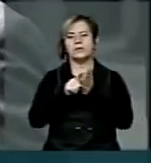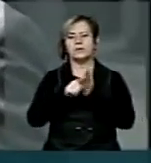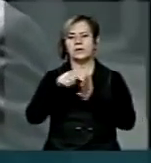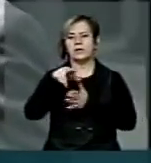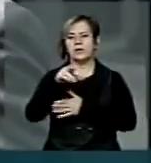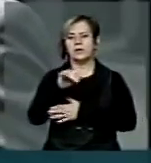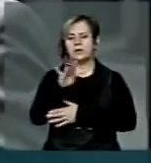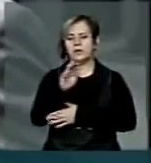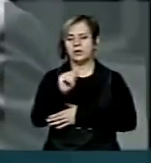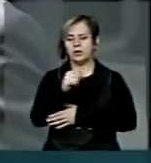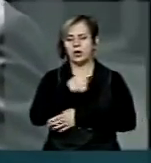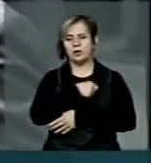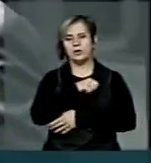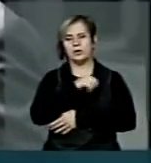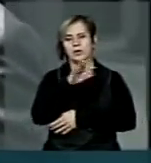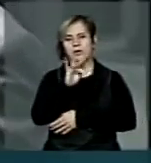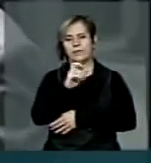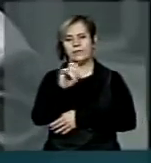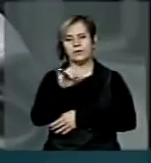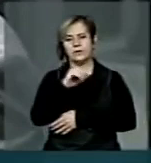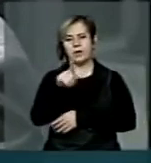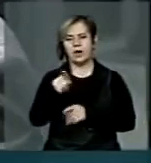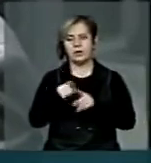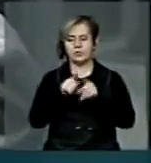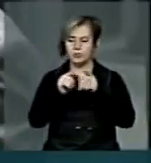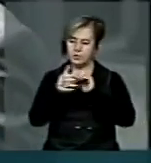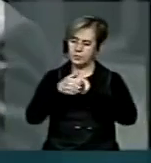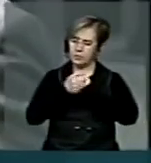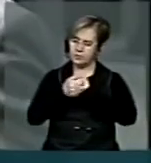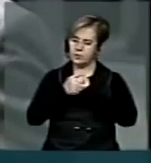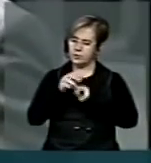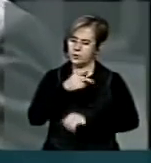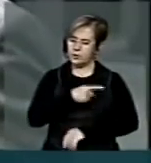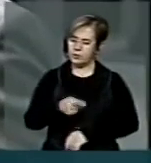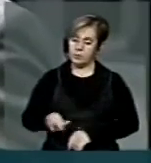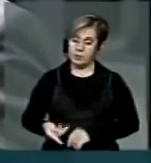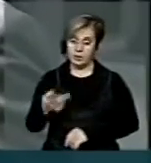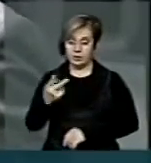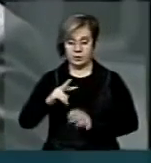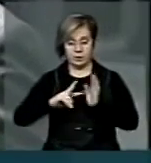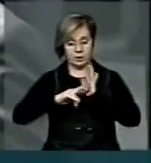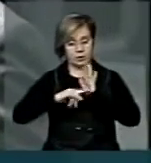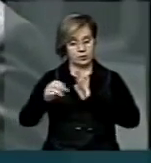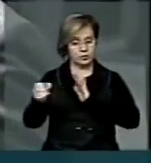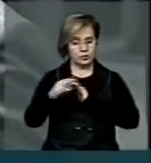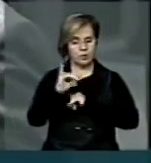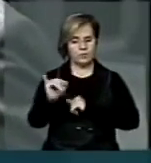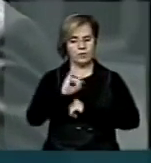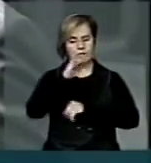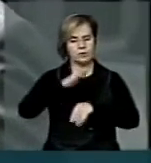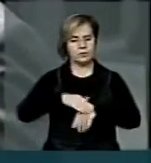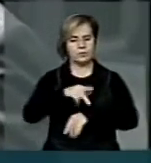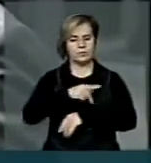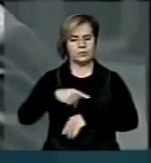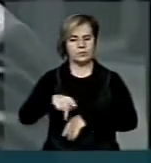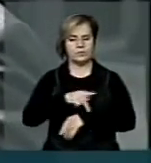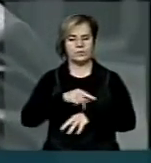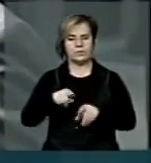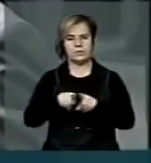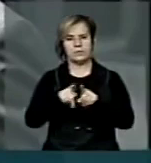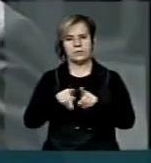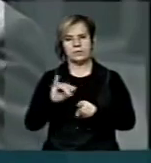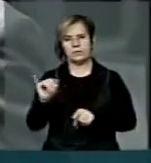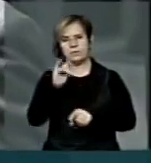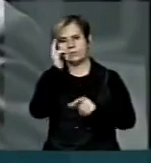presidente Dagoberto, recém-eleito presidente desse novo sindicato importante para a nação, importante para